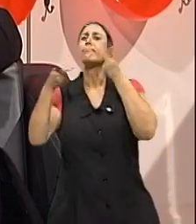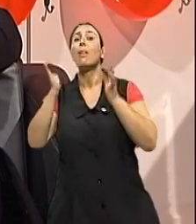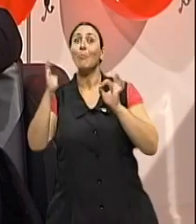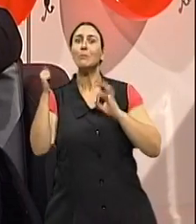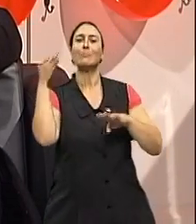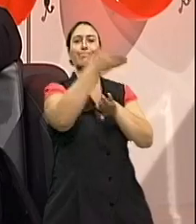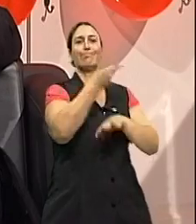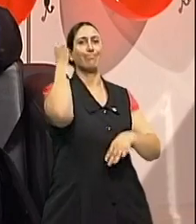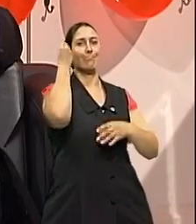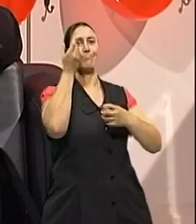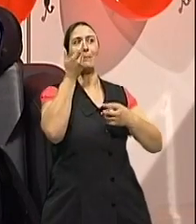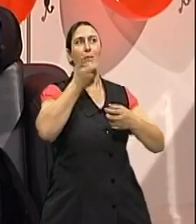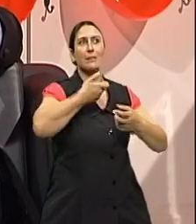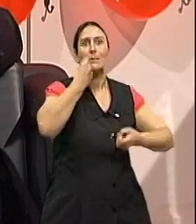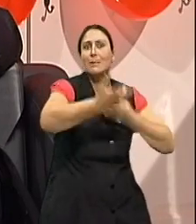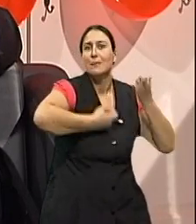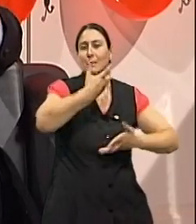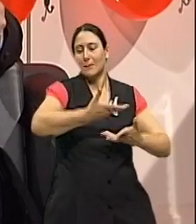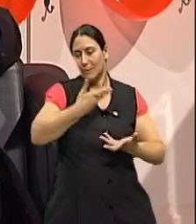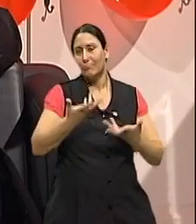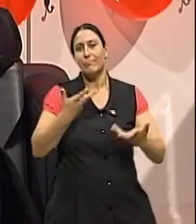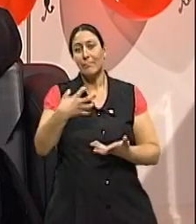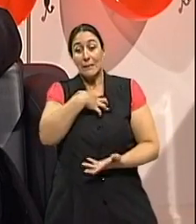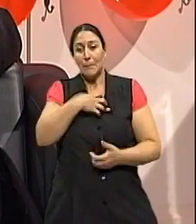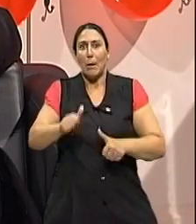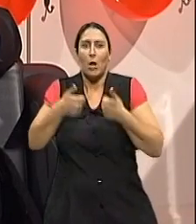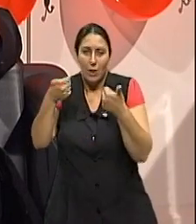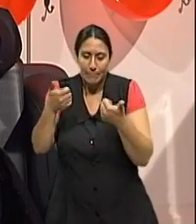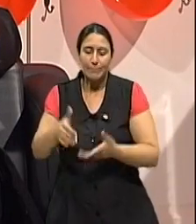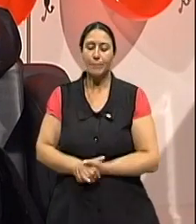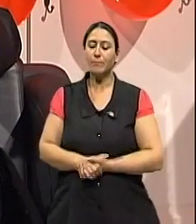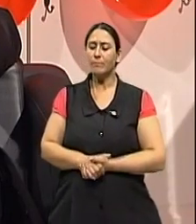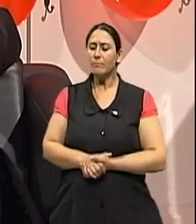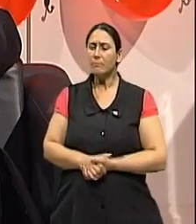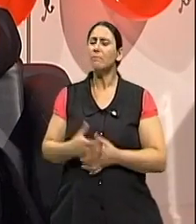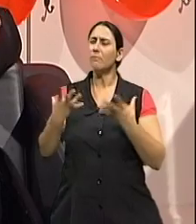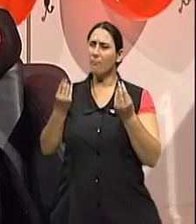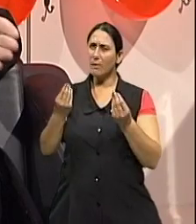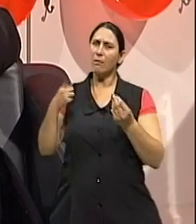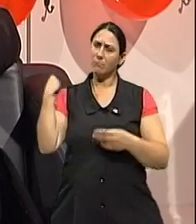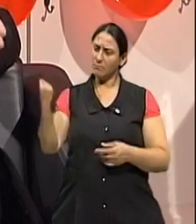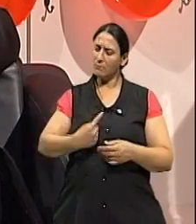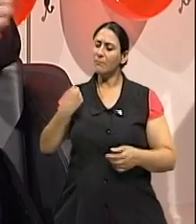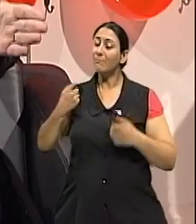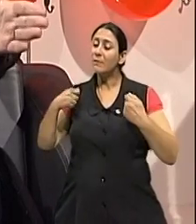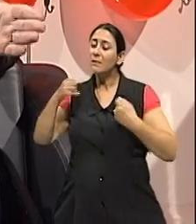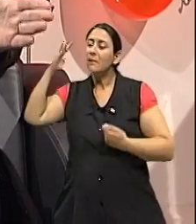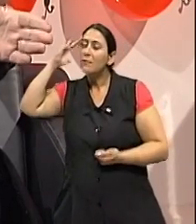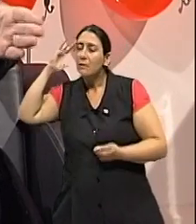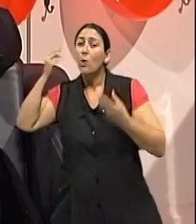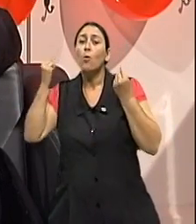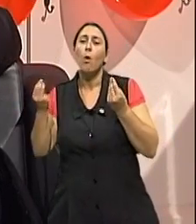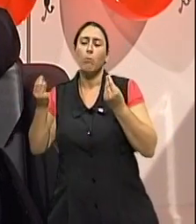parte de um processo adaptativo, muitas vezes a gente vai ter que entender onde está